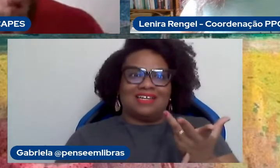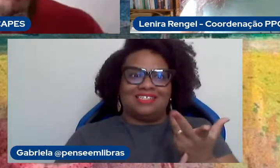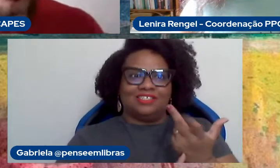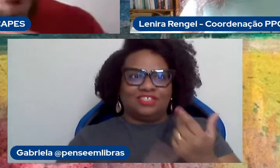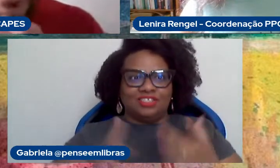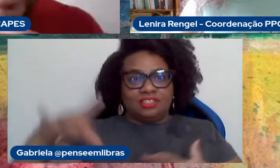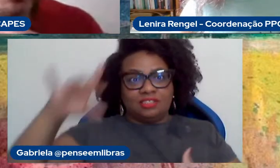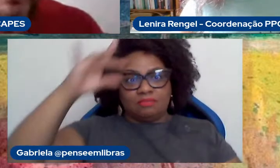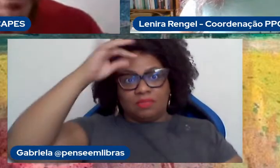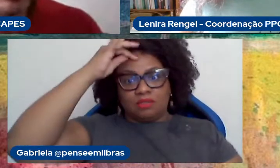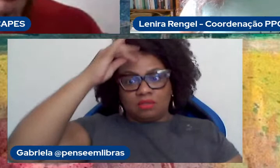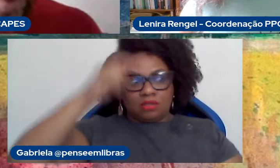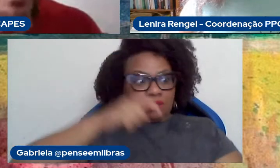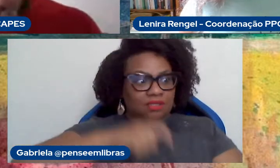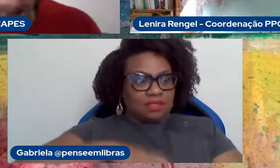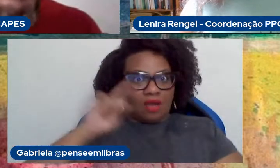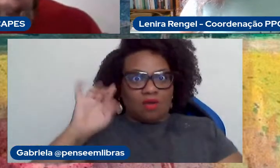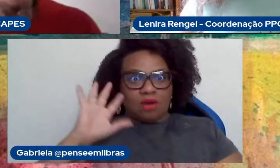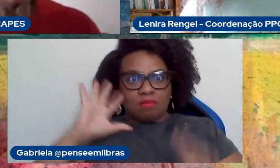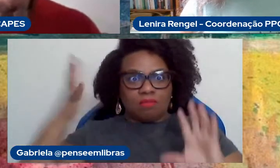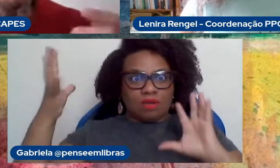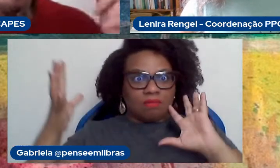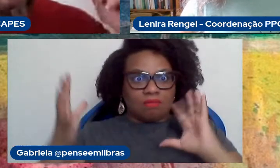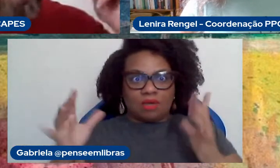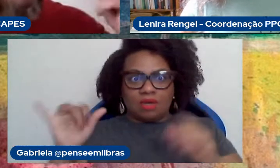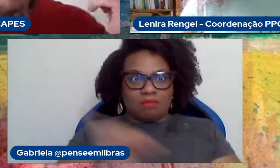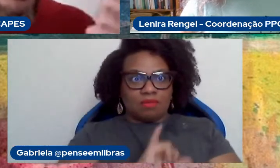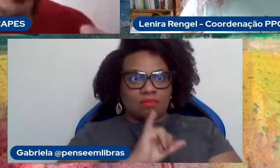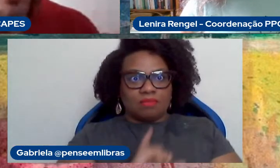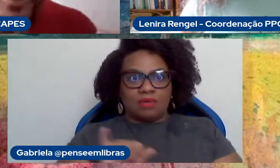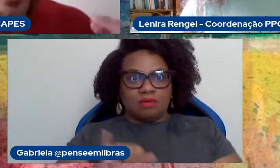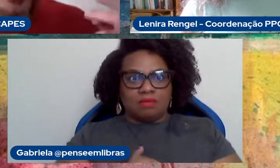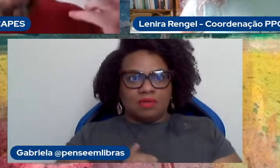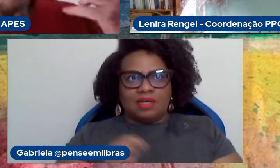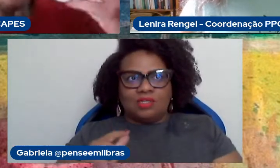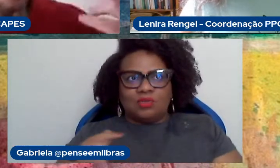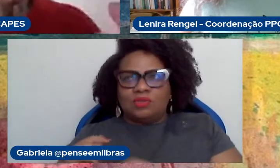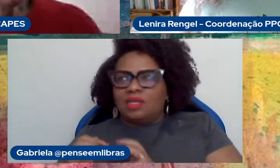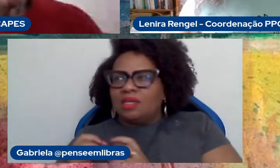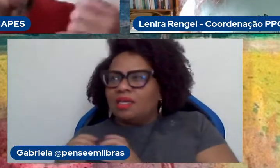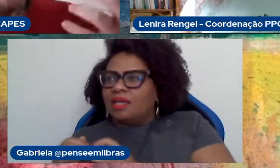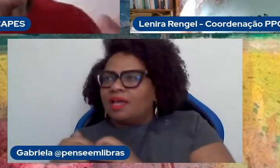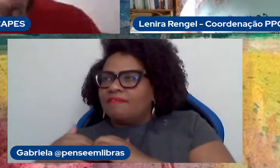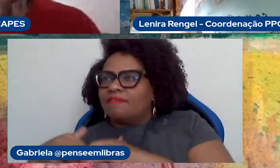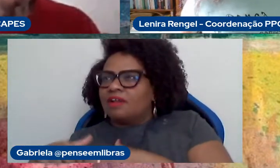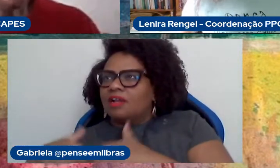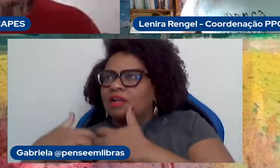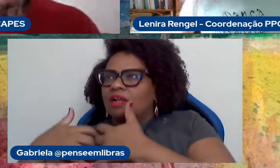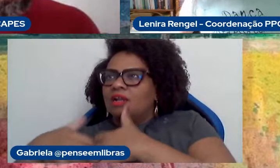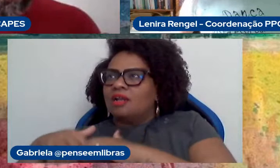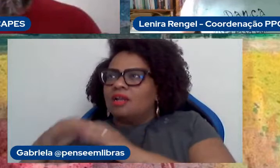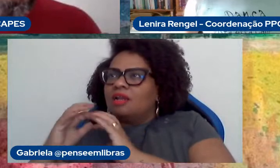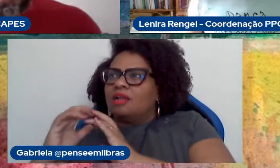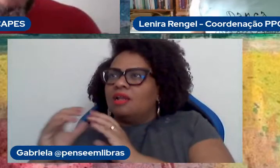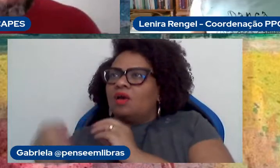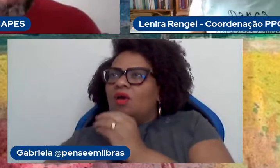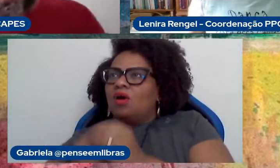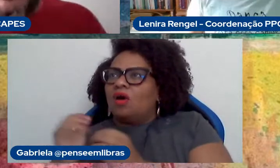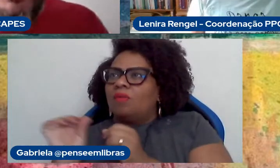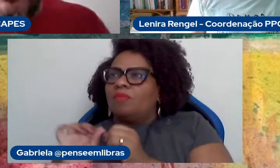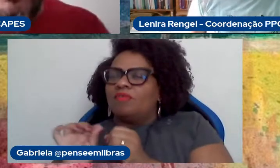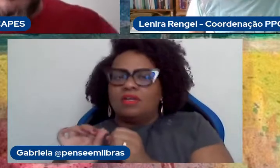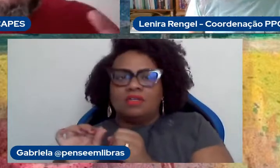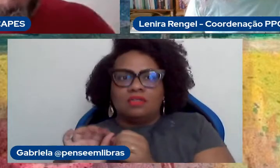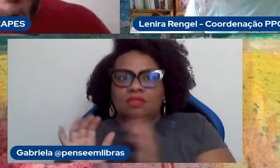no palco naquele momento, não há um espaço para uma reflexão mental, intelectual, do que fazer, você vai dar um